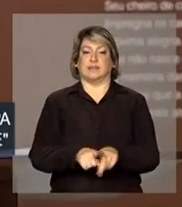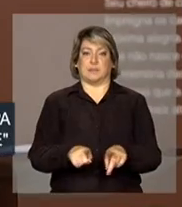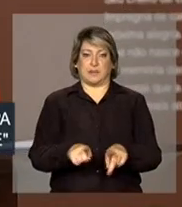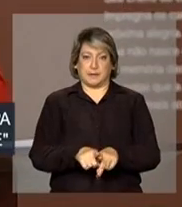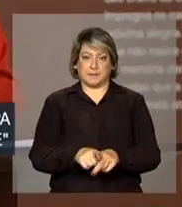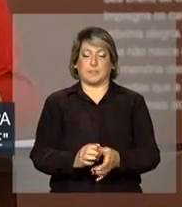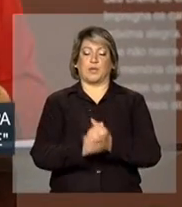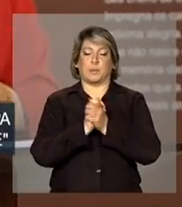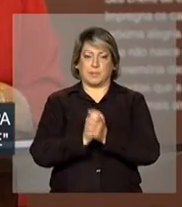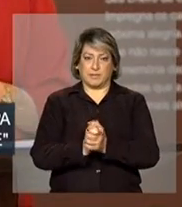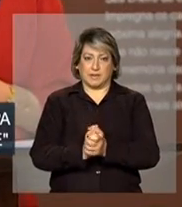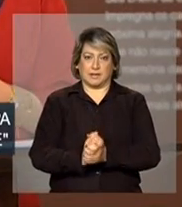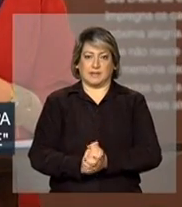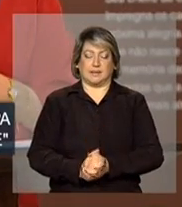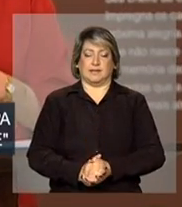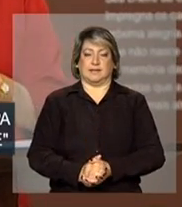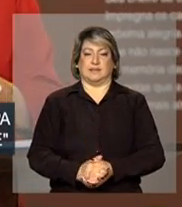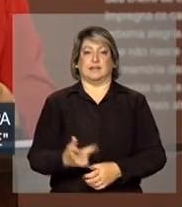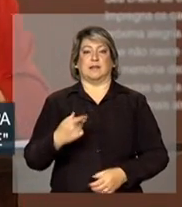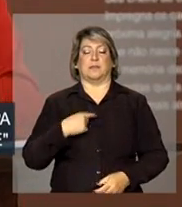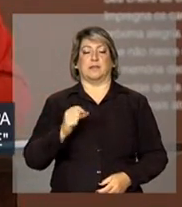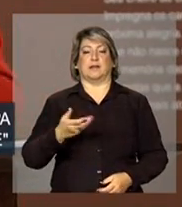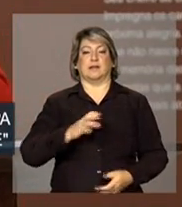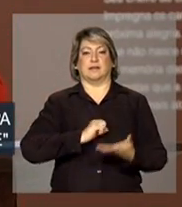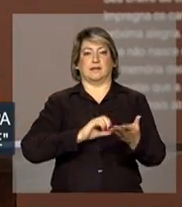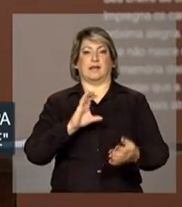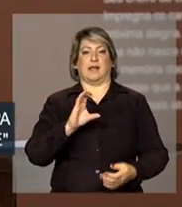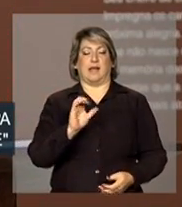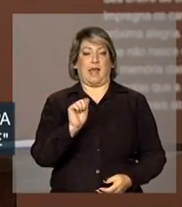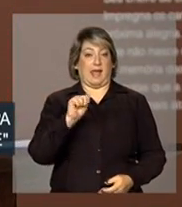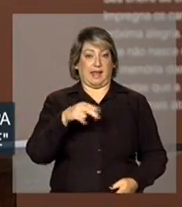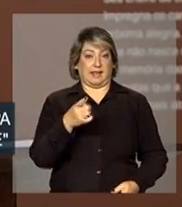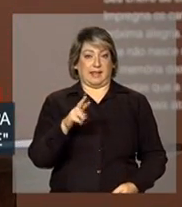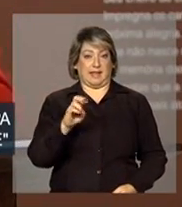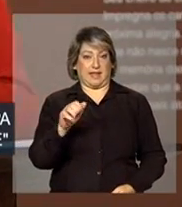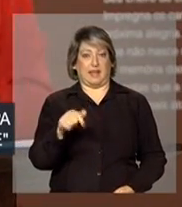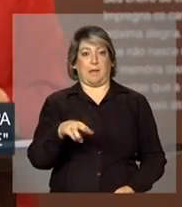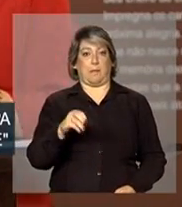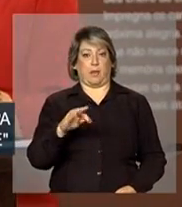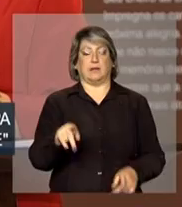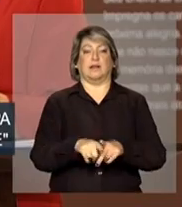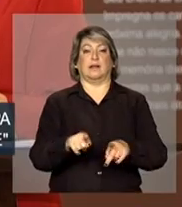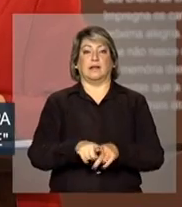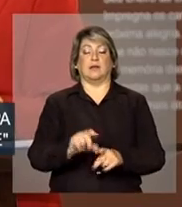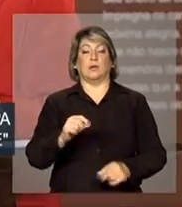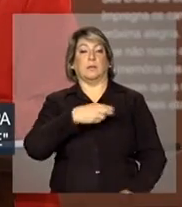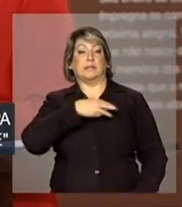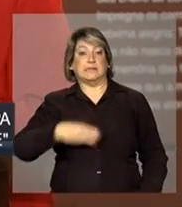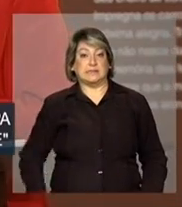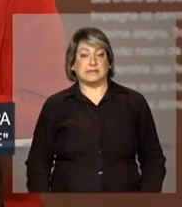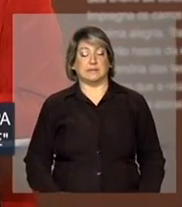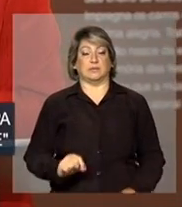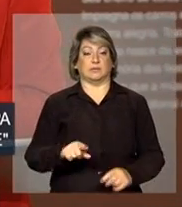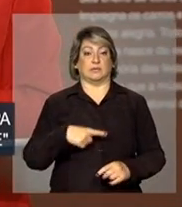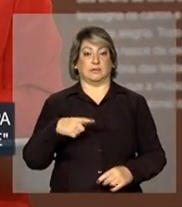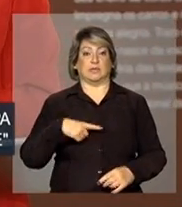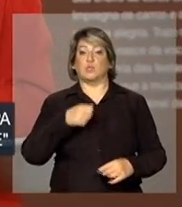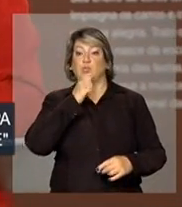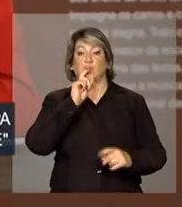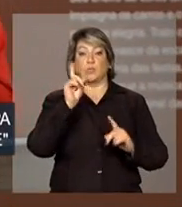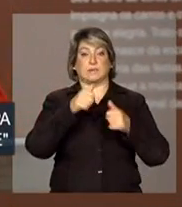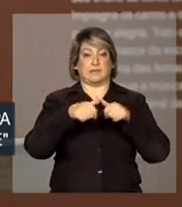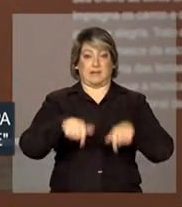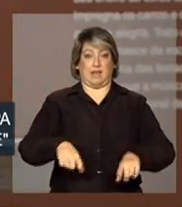cumprimentar a minha cara, Andréa Mota, os ministros de Estado. Eu vou cumprimentar um ministro de Estado ausente,